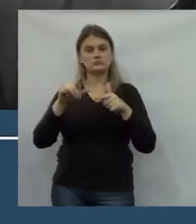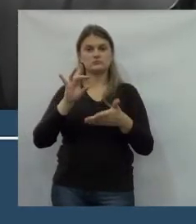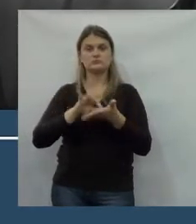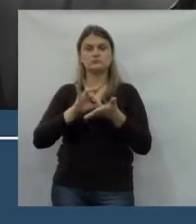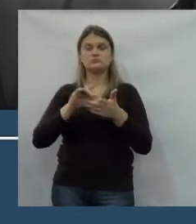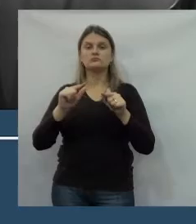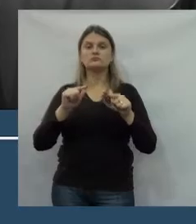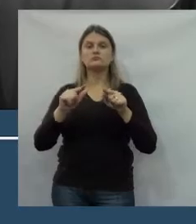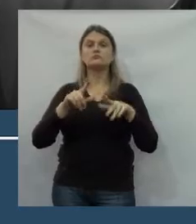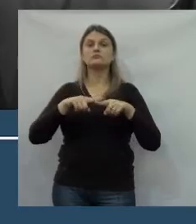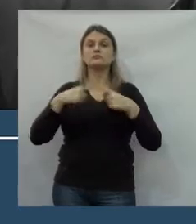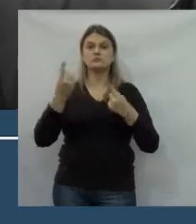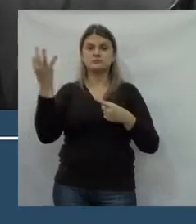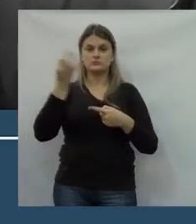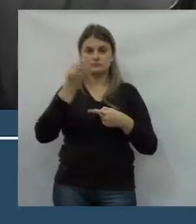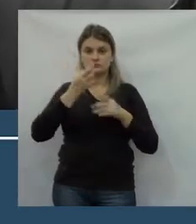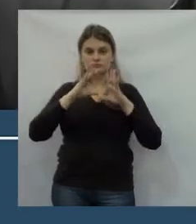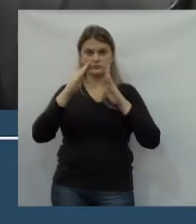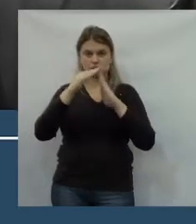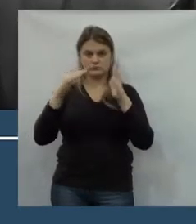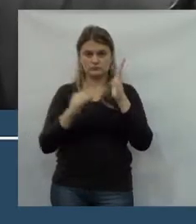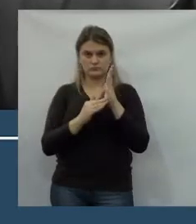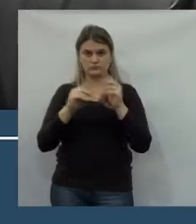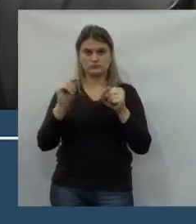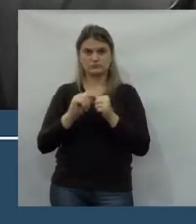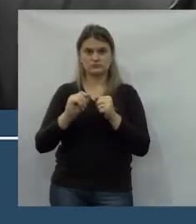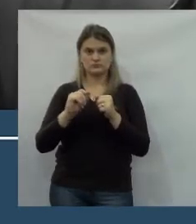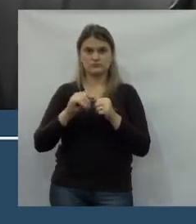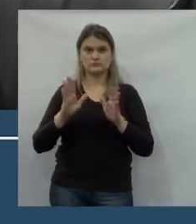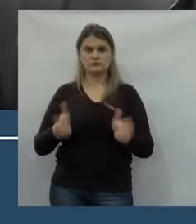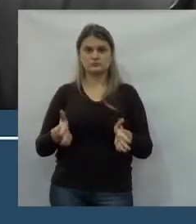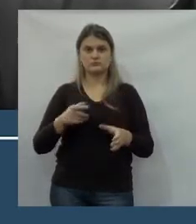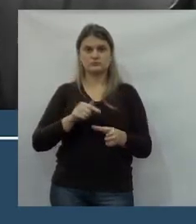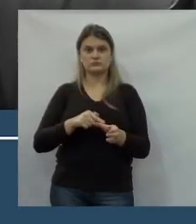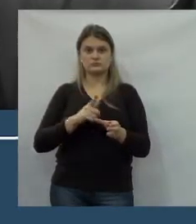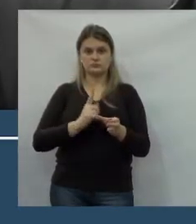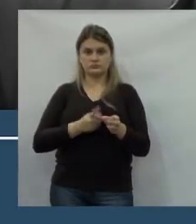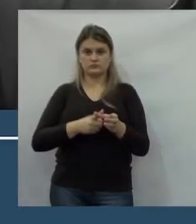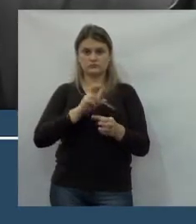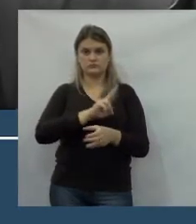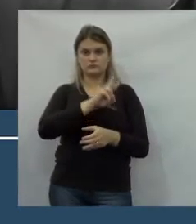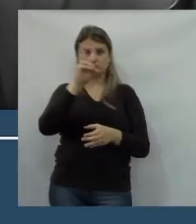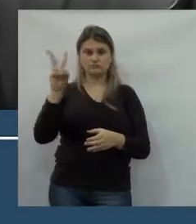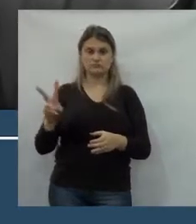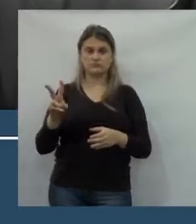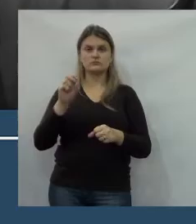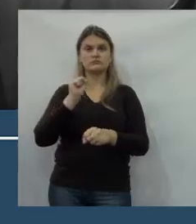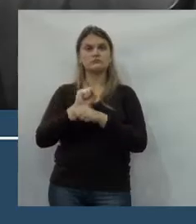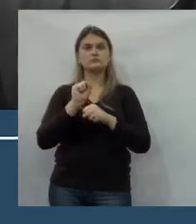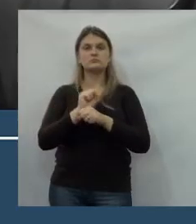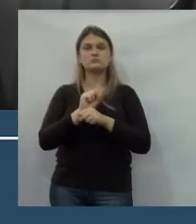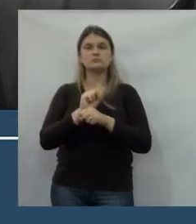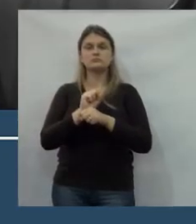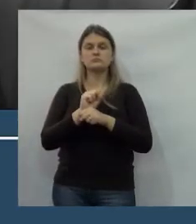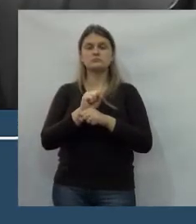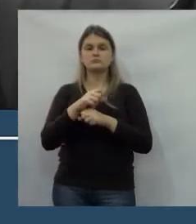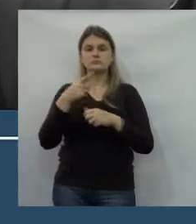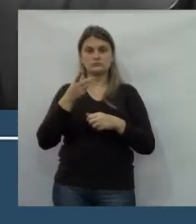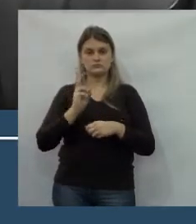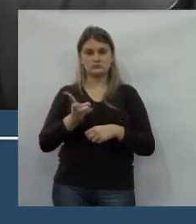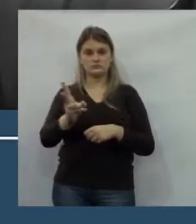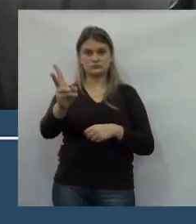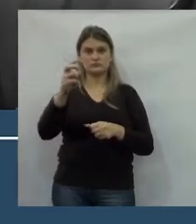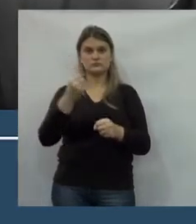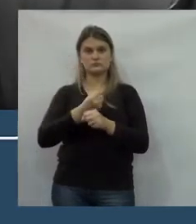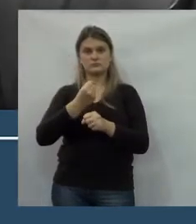Do mesmo serviço. Mas, com certeza, tudo que foi feito aqui na cidade de Nova Vitória, espero que